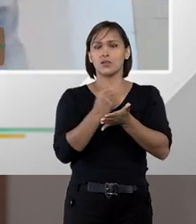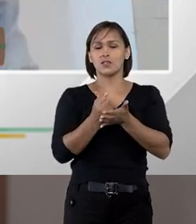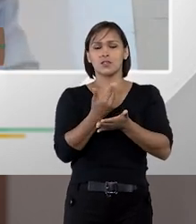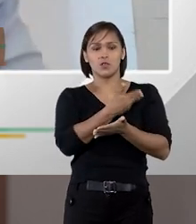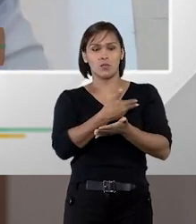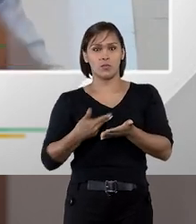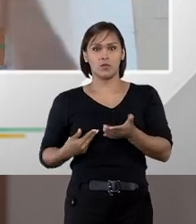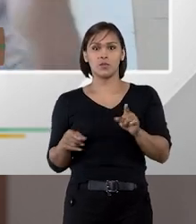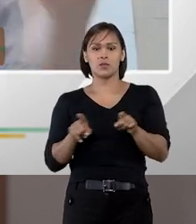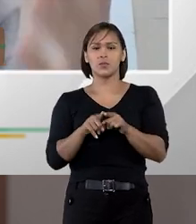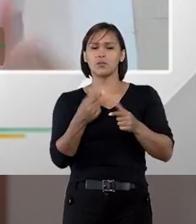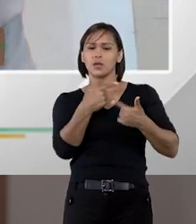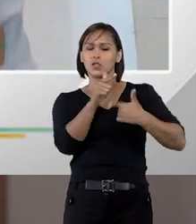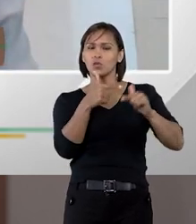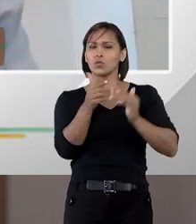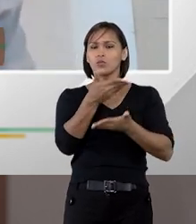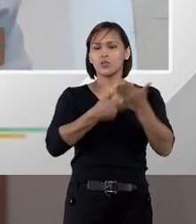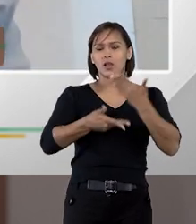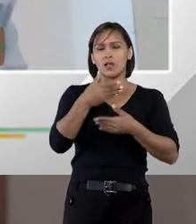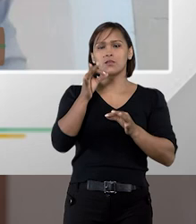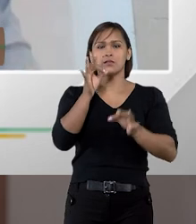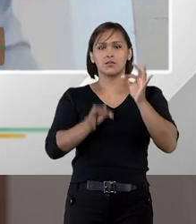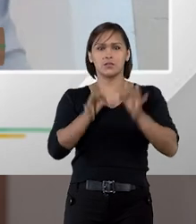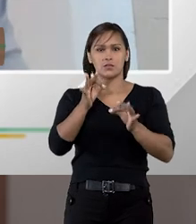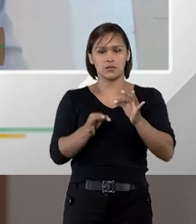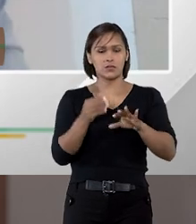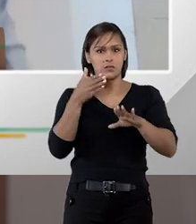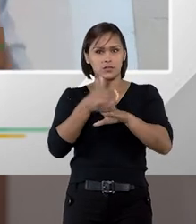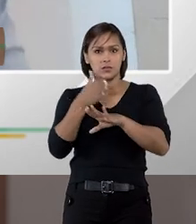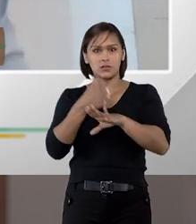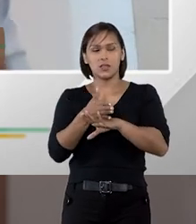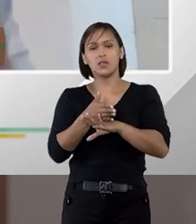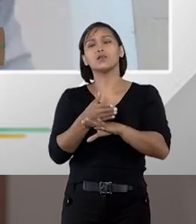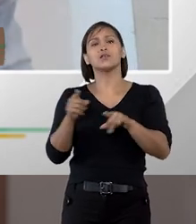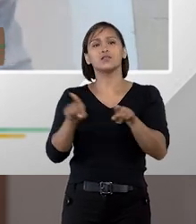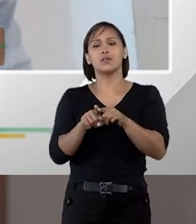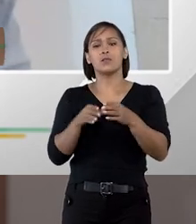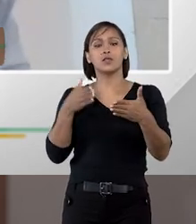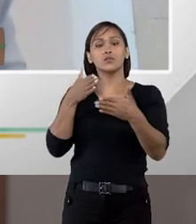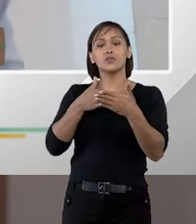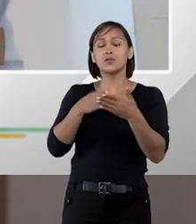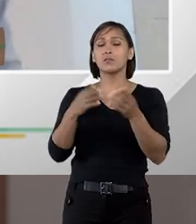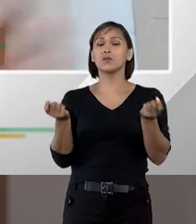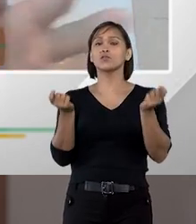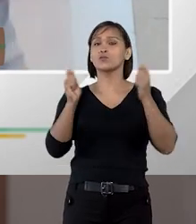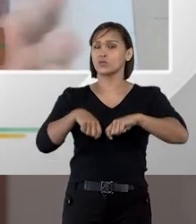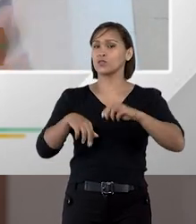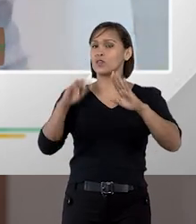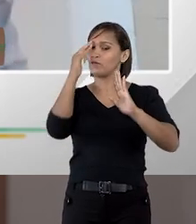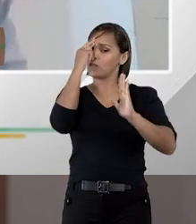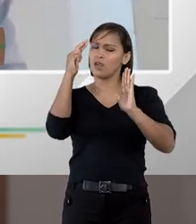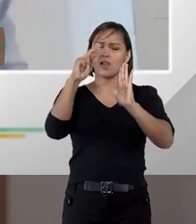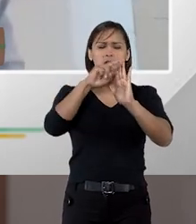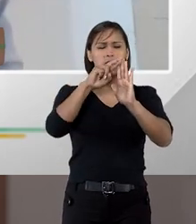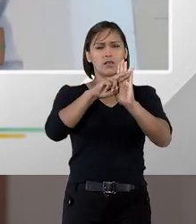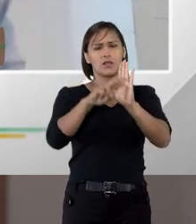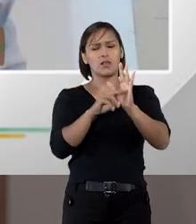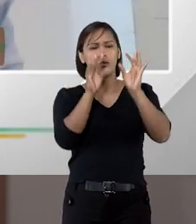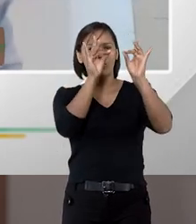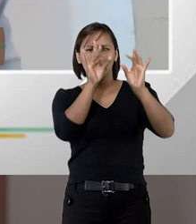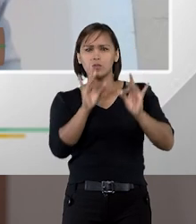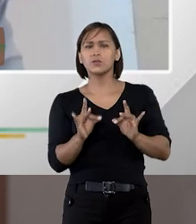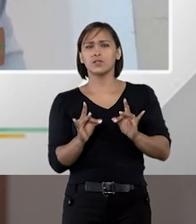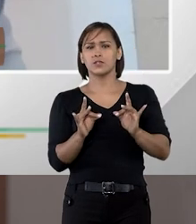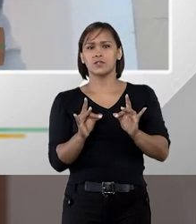contratações públicas mas em todo tipo de relação jurídica dentro obviamente dos limites do possível e respeitando cada uma das